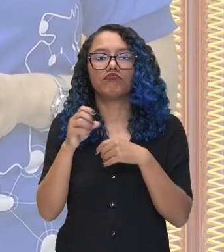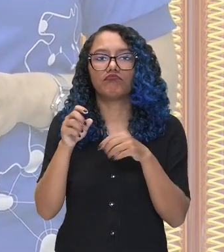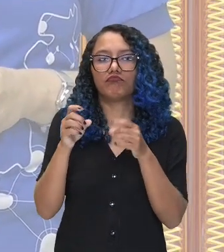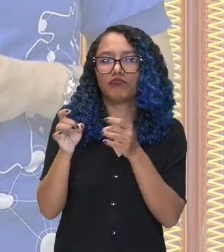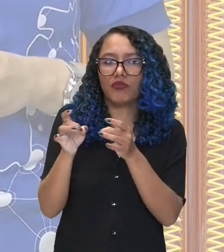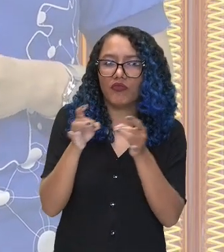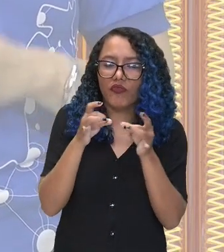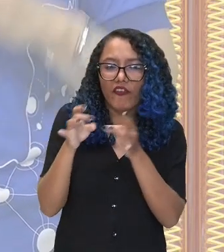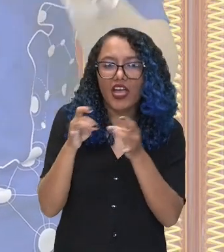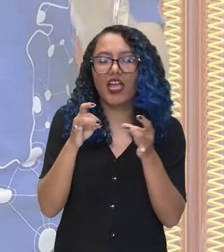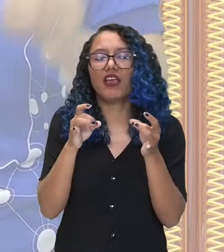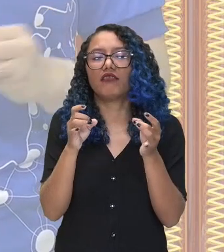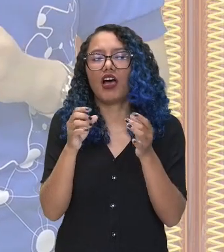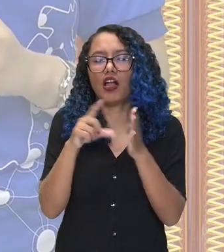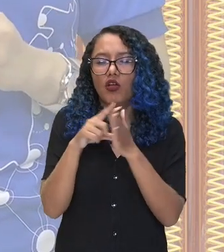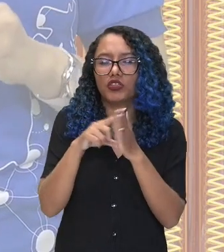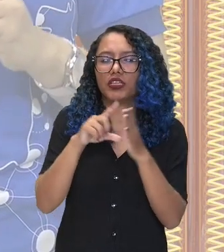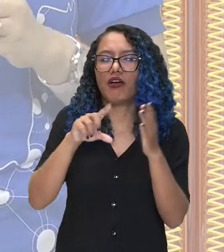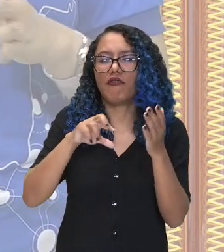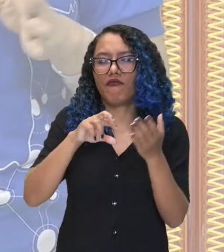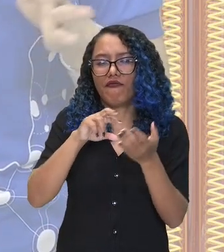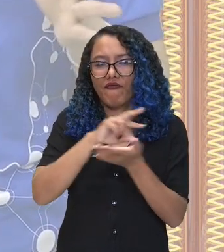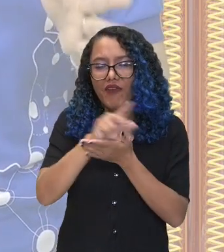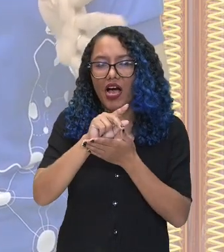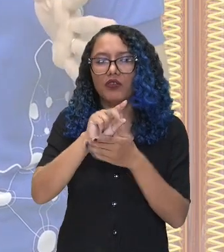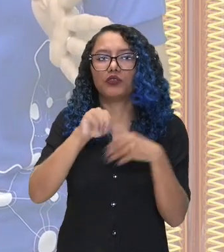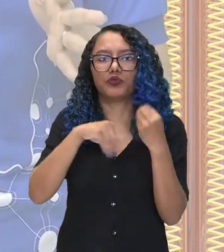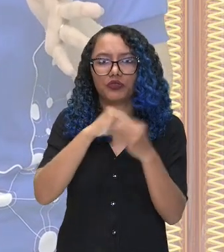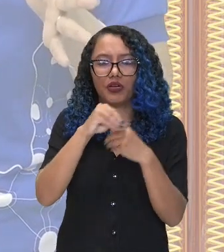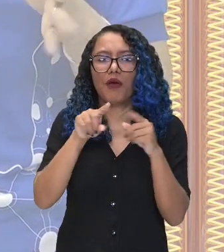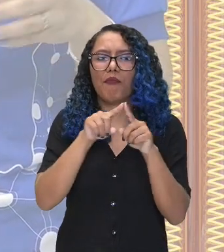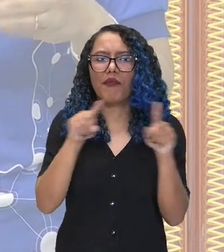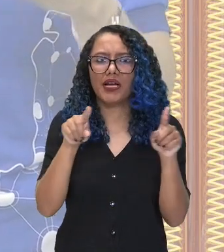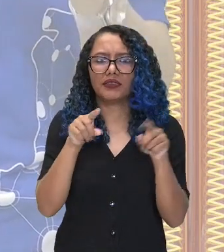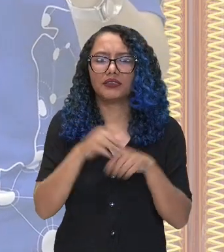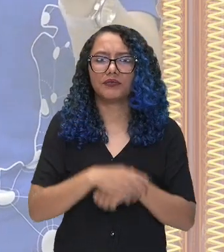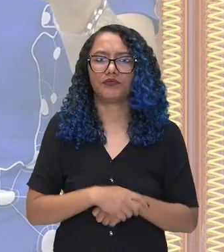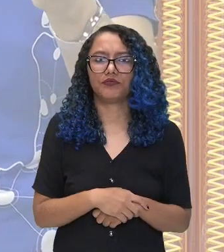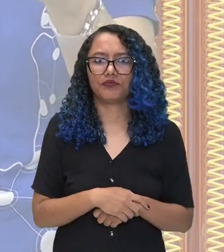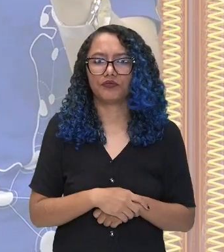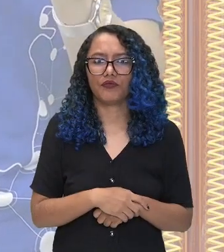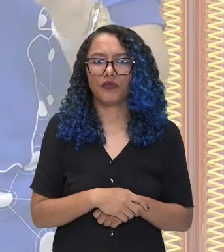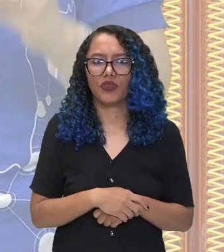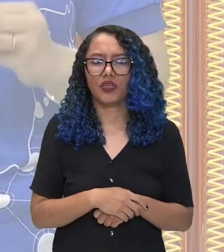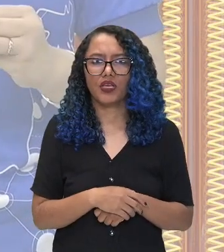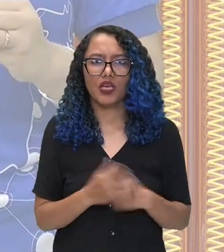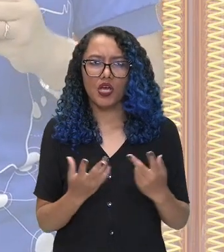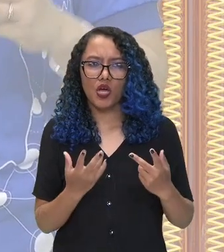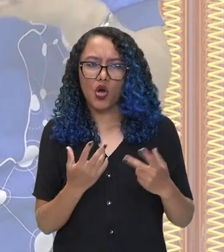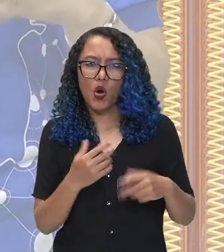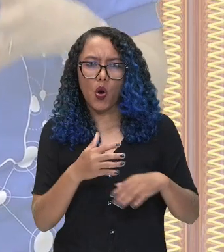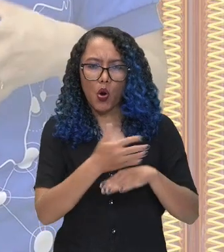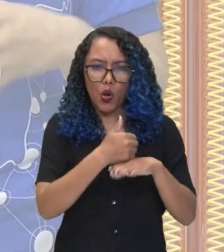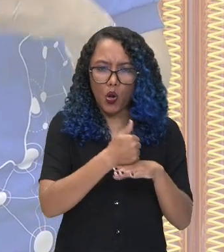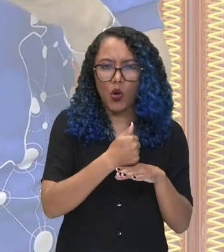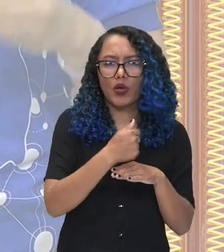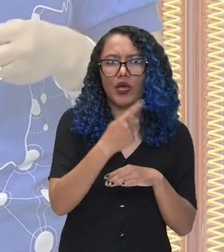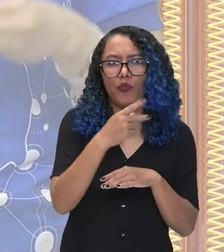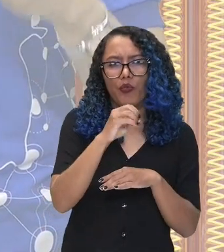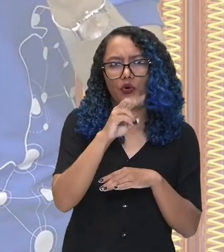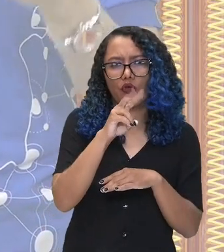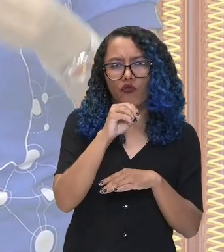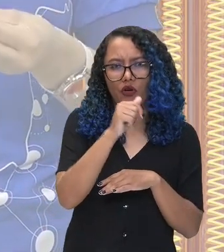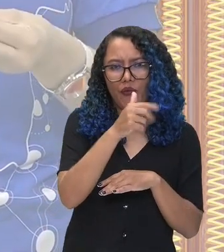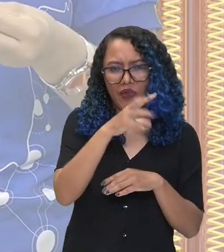manufatureiros. Mas, professora, qual a diferença de colônias do norte, colônias de povoamento e colônias de exploração? Quando se fala de